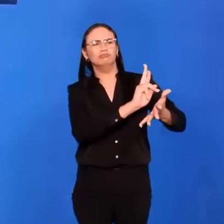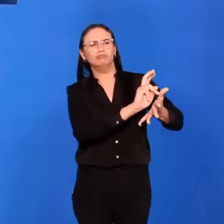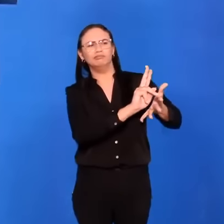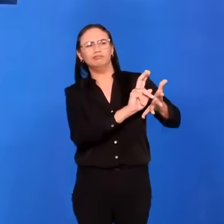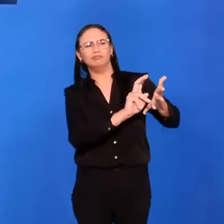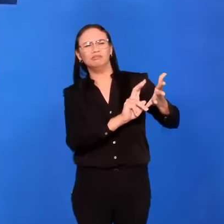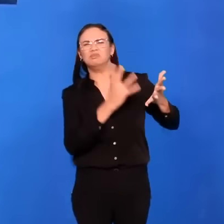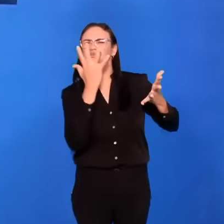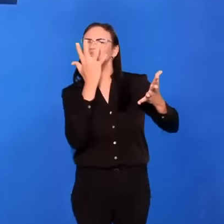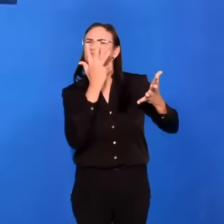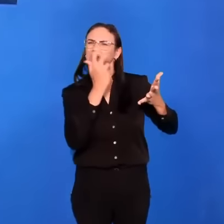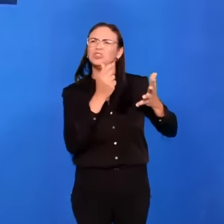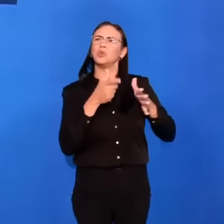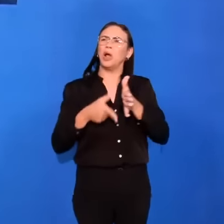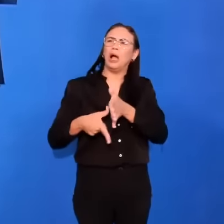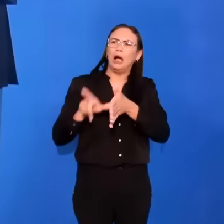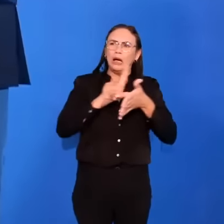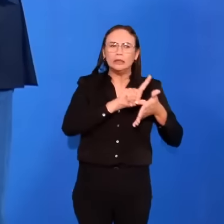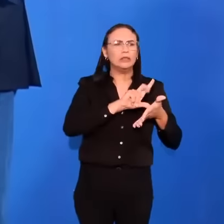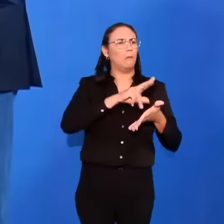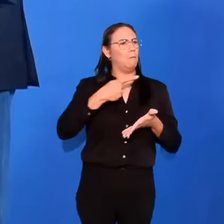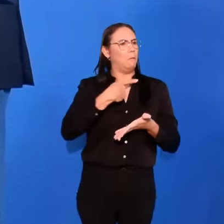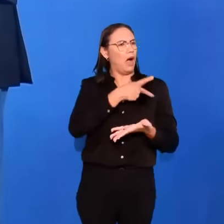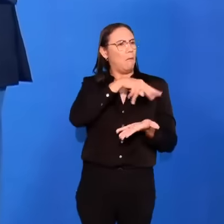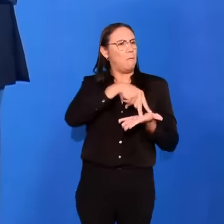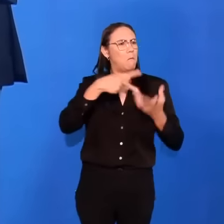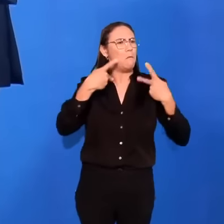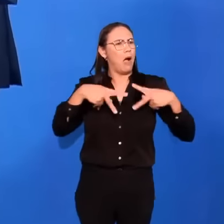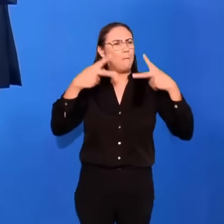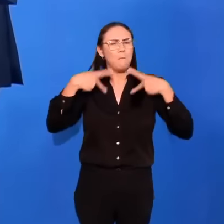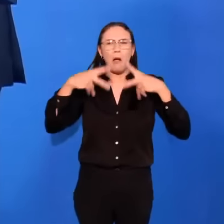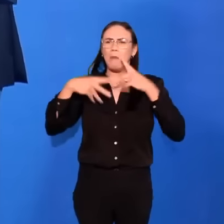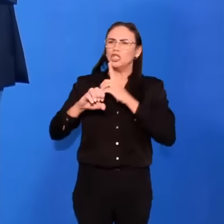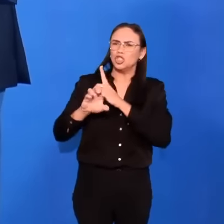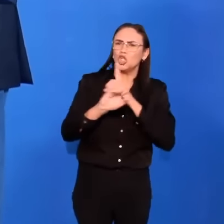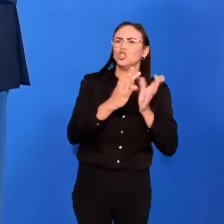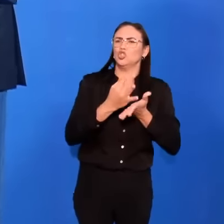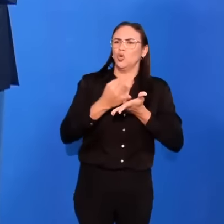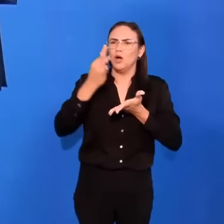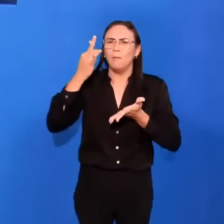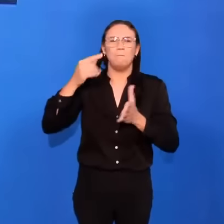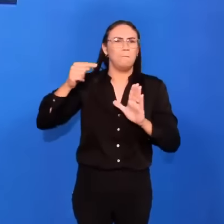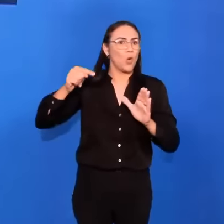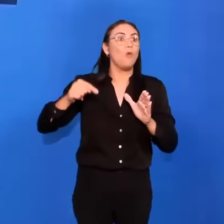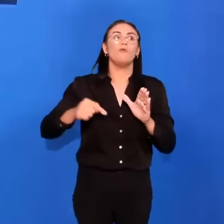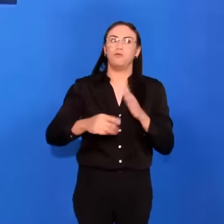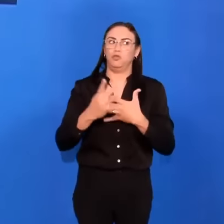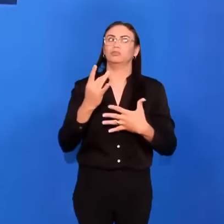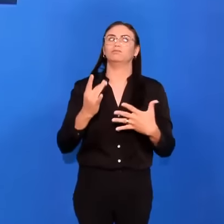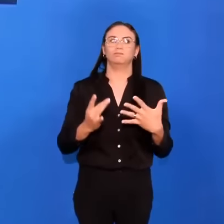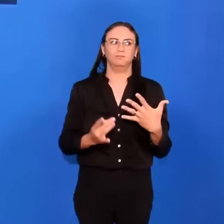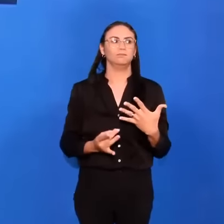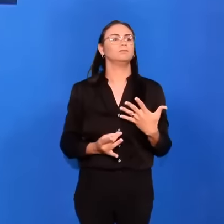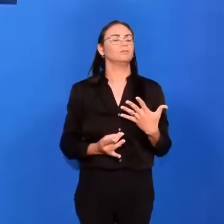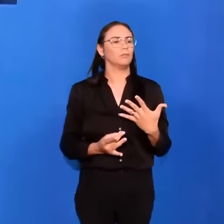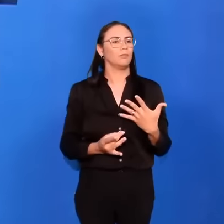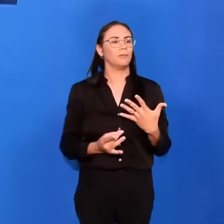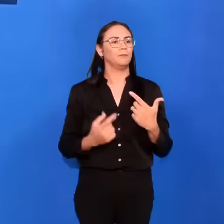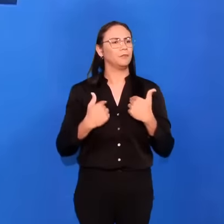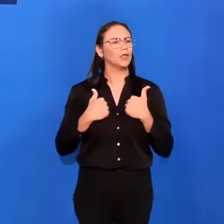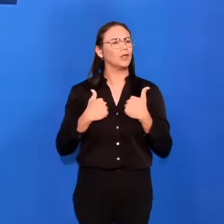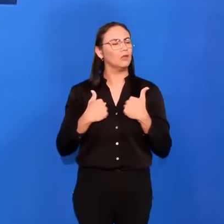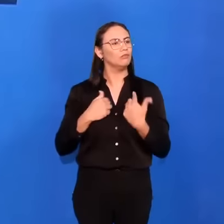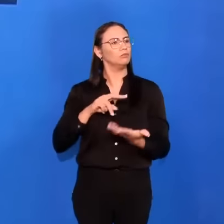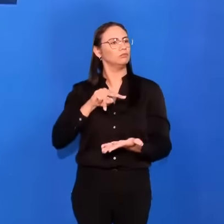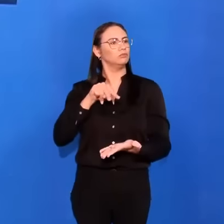lindos que foram pregados aqui, de vertente doutrinária, teológica profunda, eu vim trazer